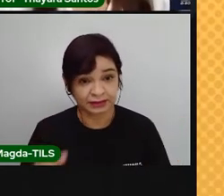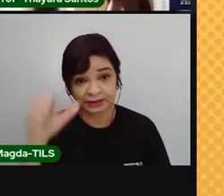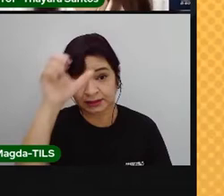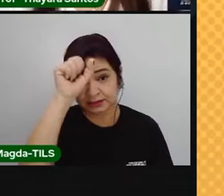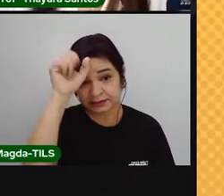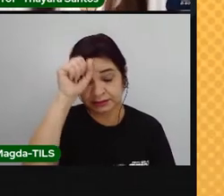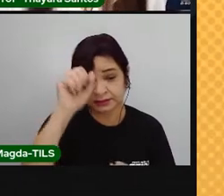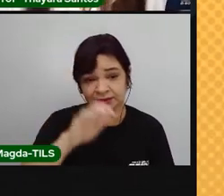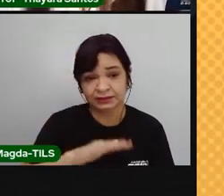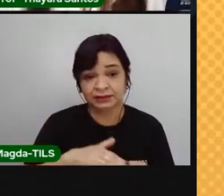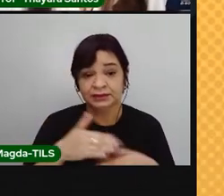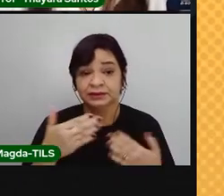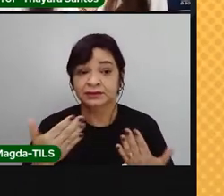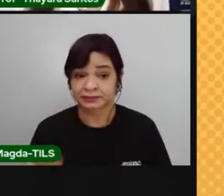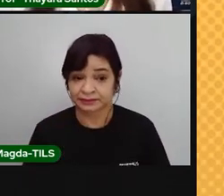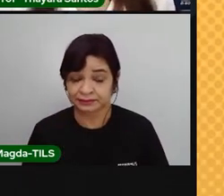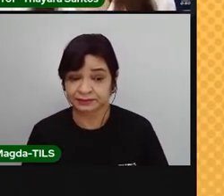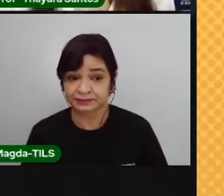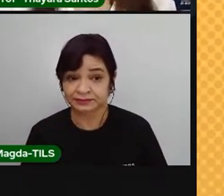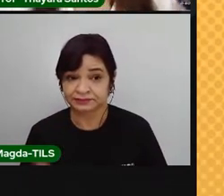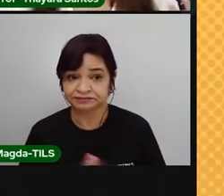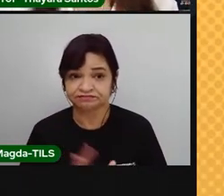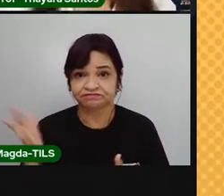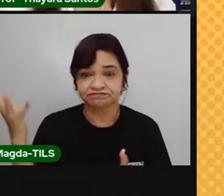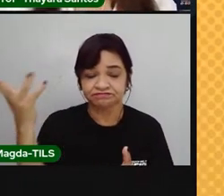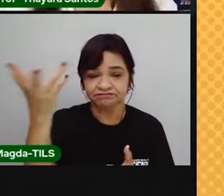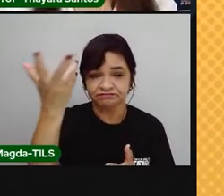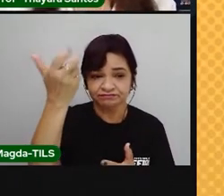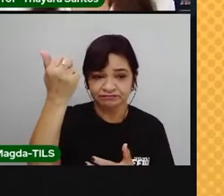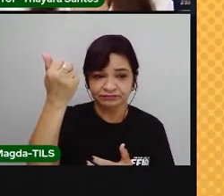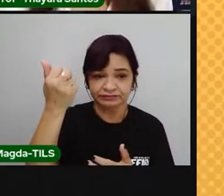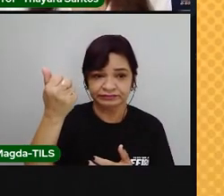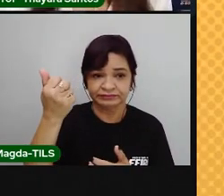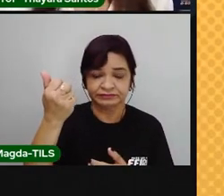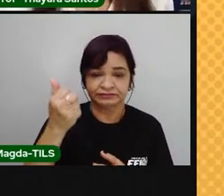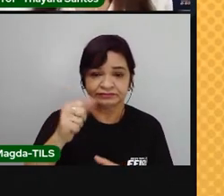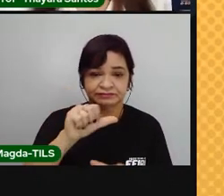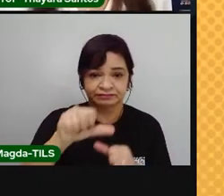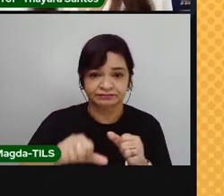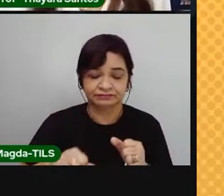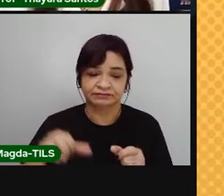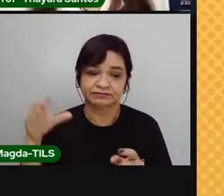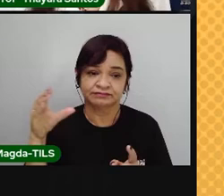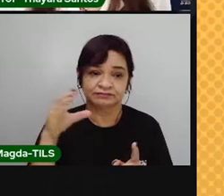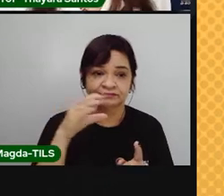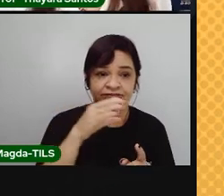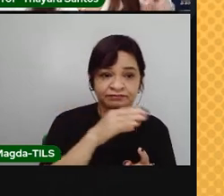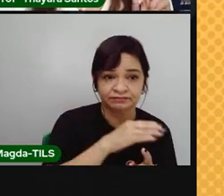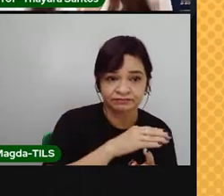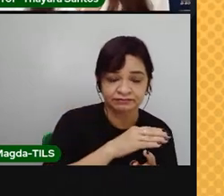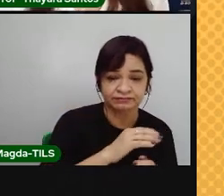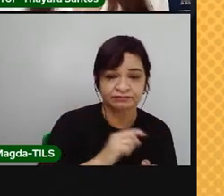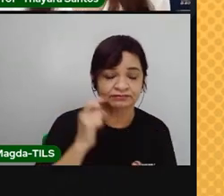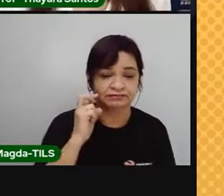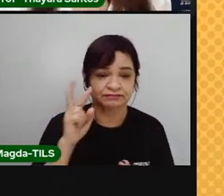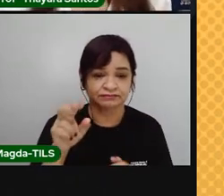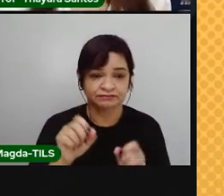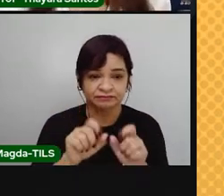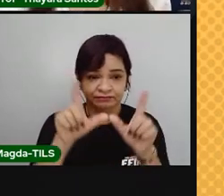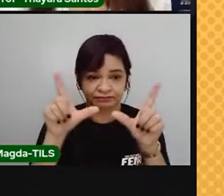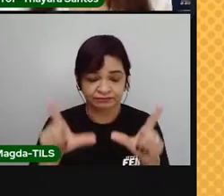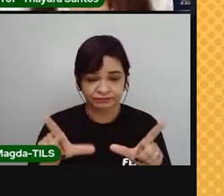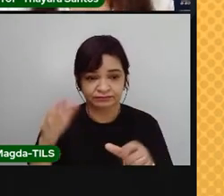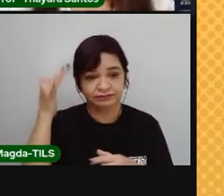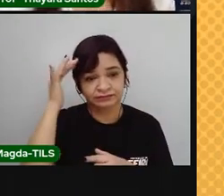mais sobre essas mudanças climáticas que são provocadas pelo próprio aquecimento global. Vou colocar aqui esse vídeo pra vocês entenderem